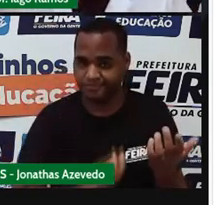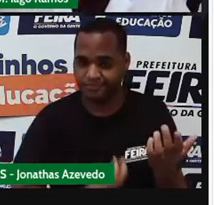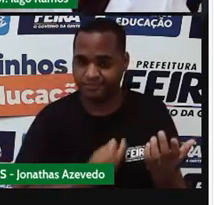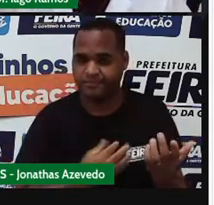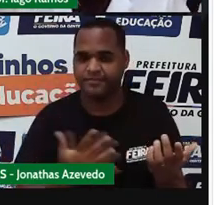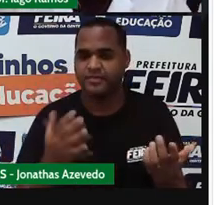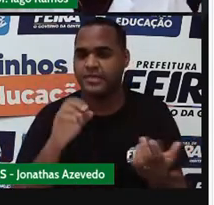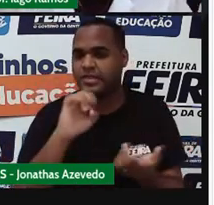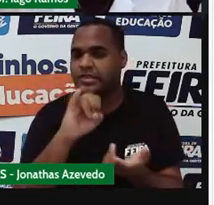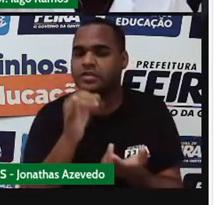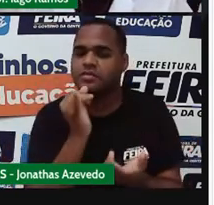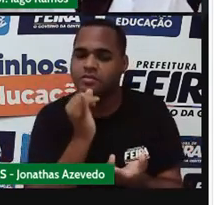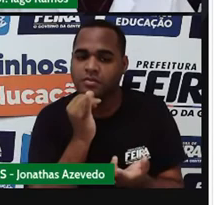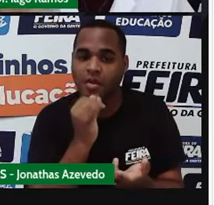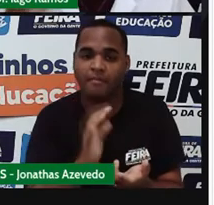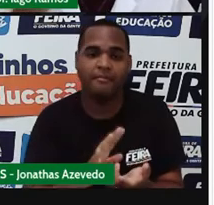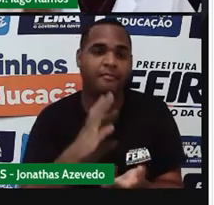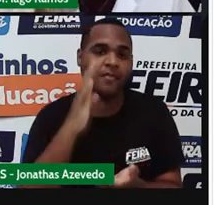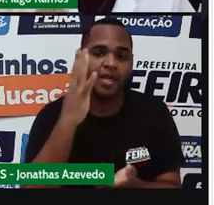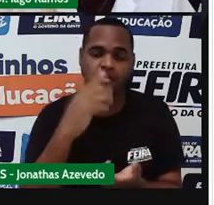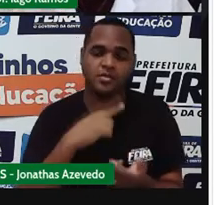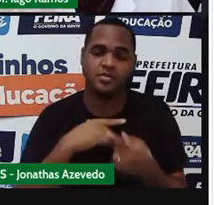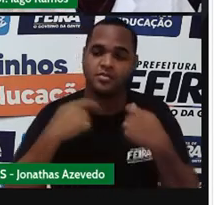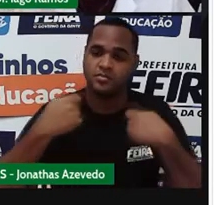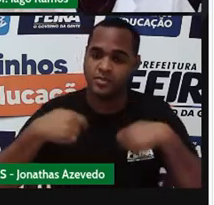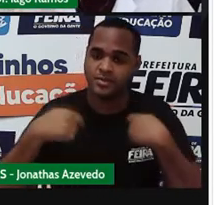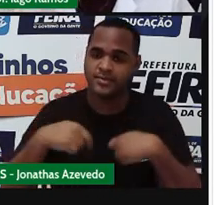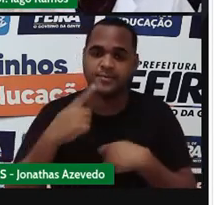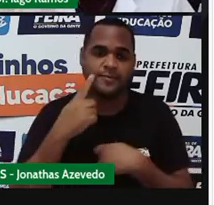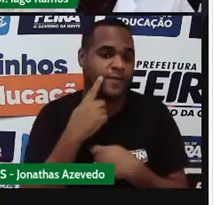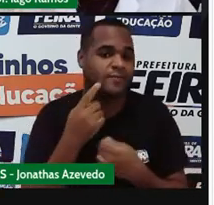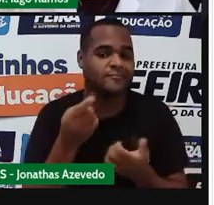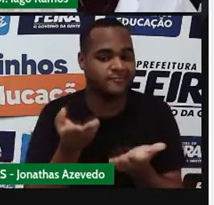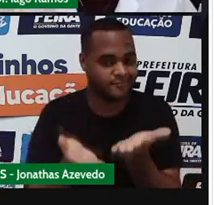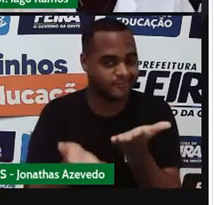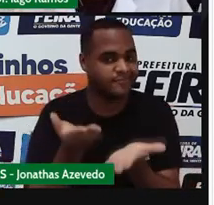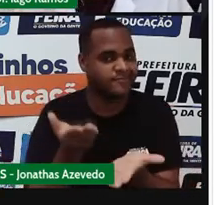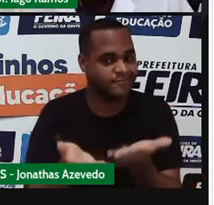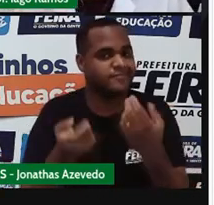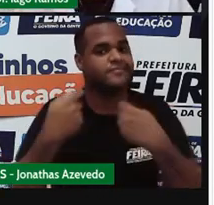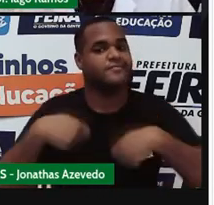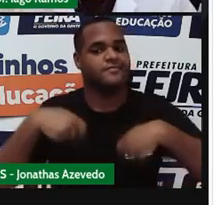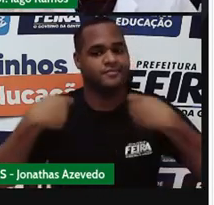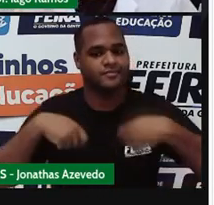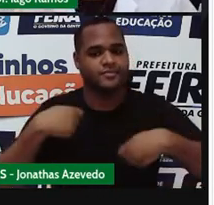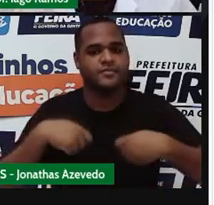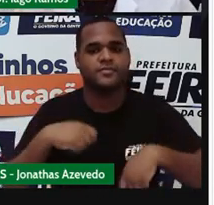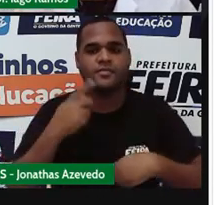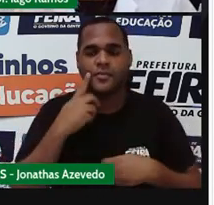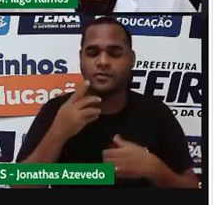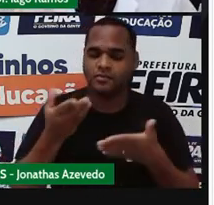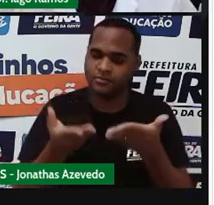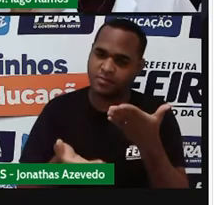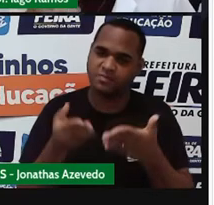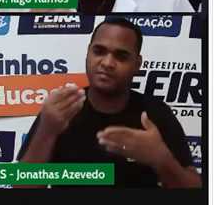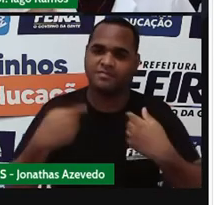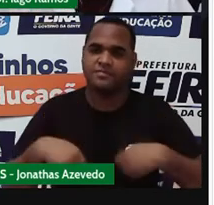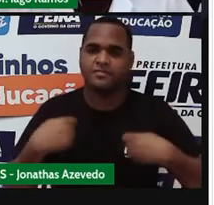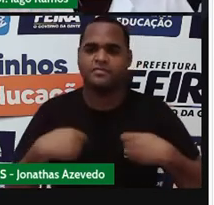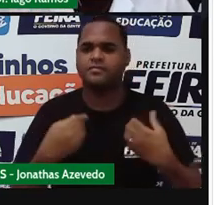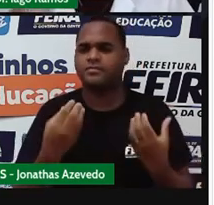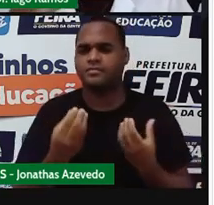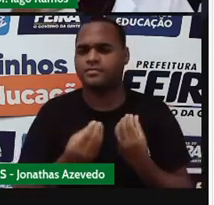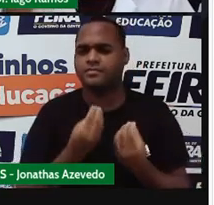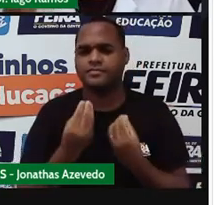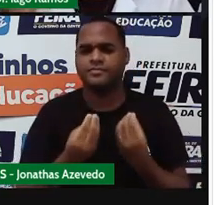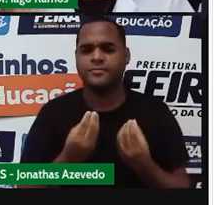desequilibrei, eu preciso voltar a equilibrar esse negócio. Preciso voltar a equilibrar. E como é que a